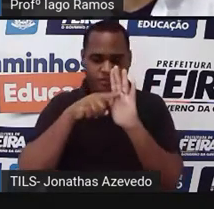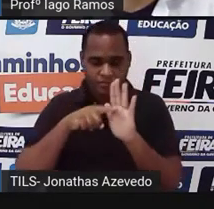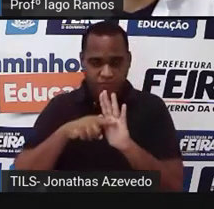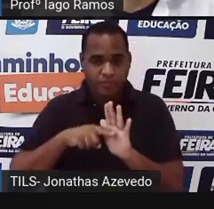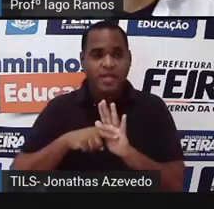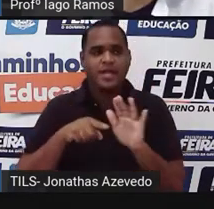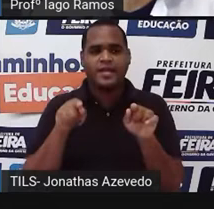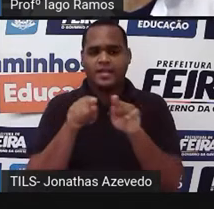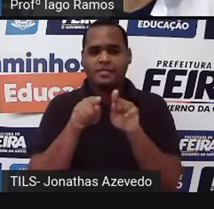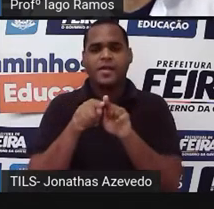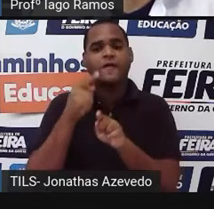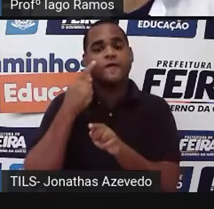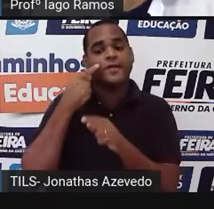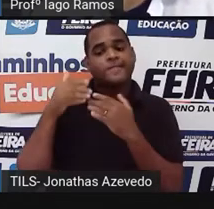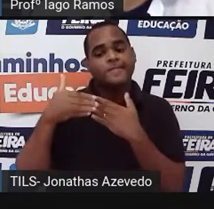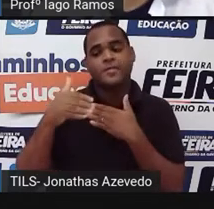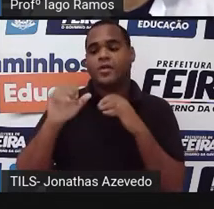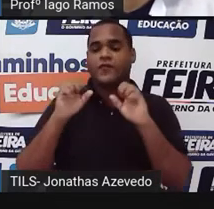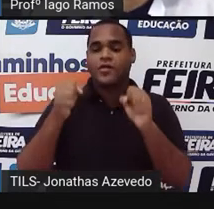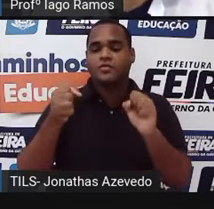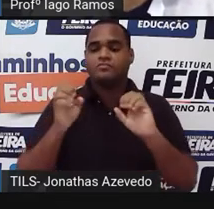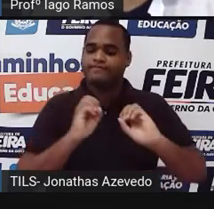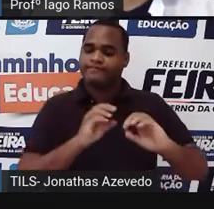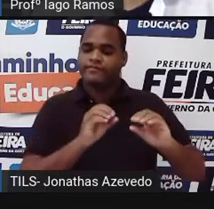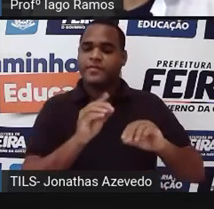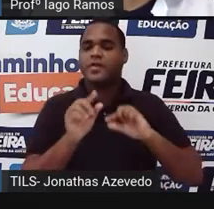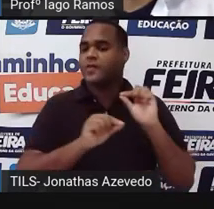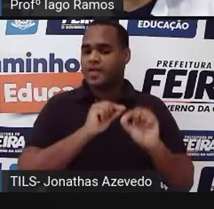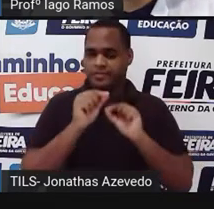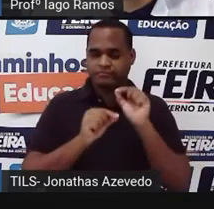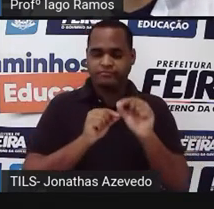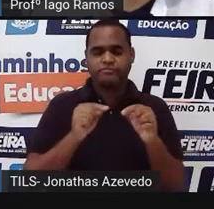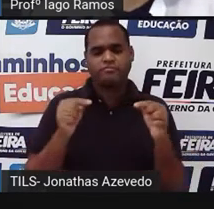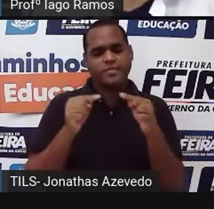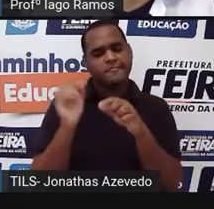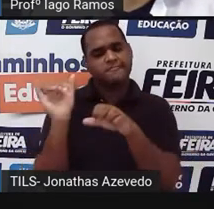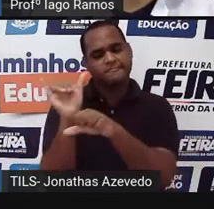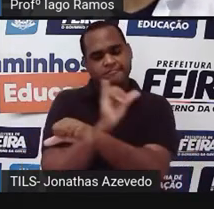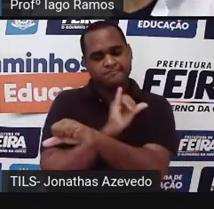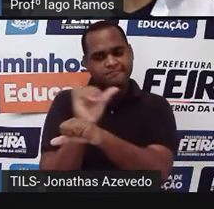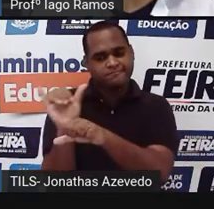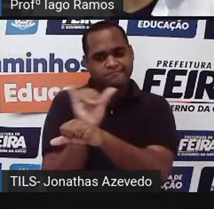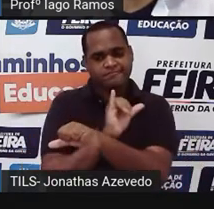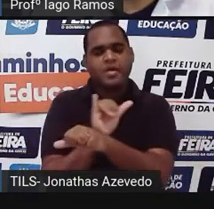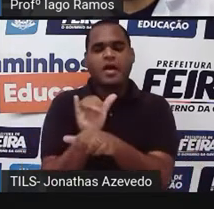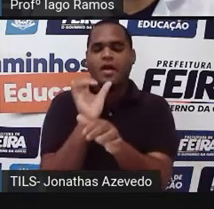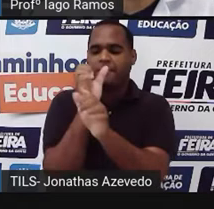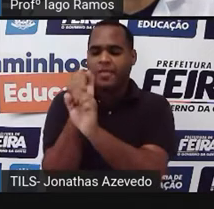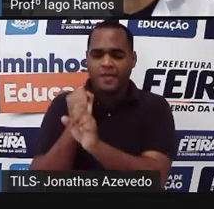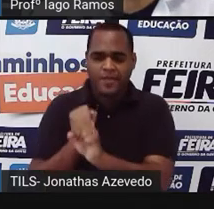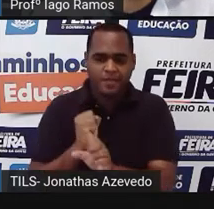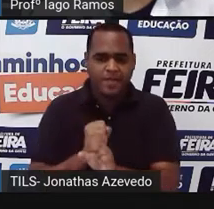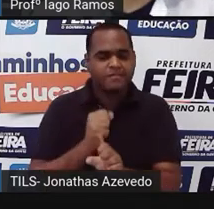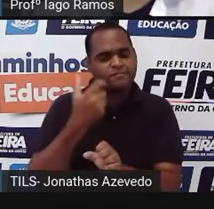gente vai continuar vendo nessa aula, tá? São estratégias de cálculo mental.